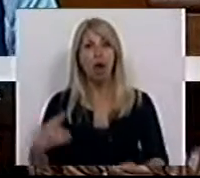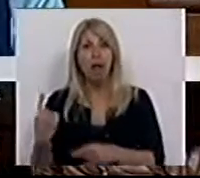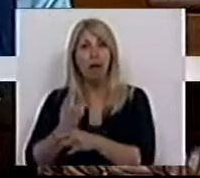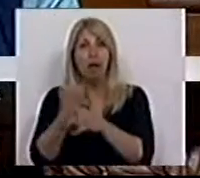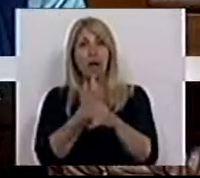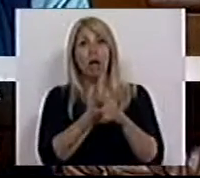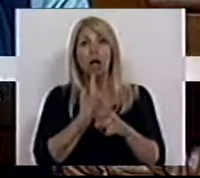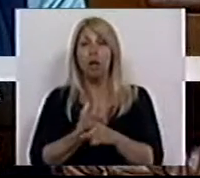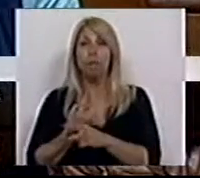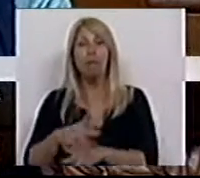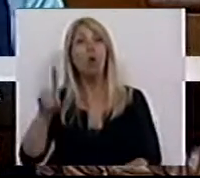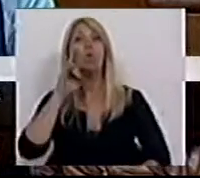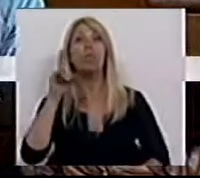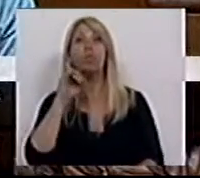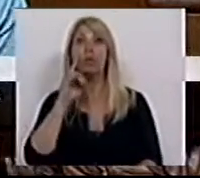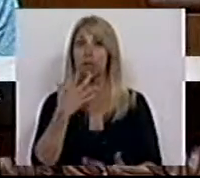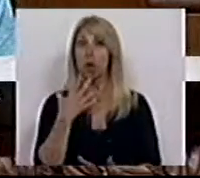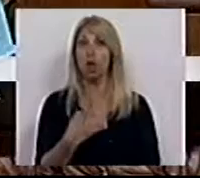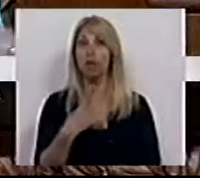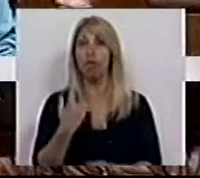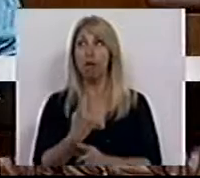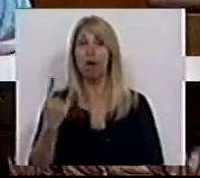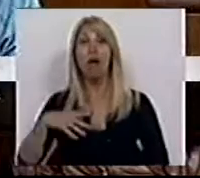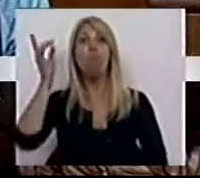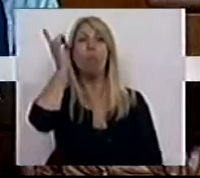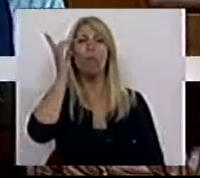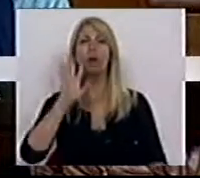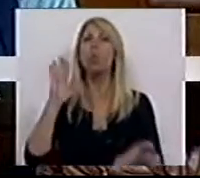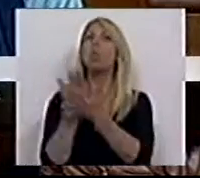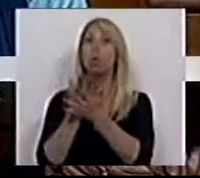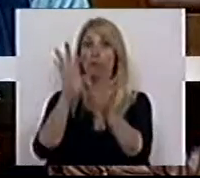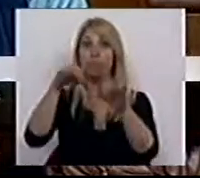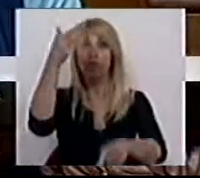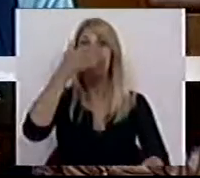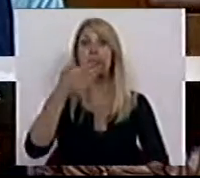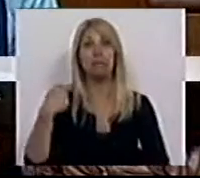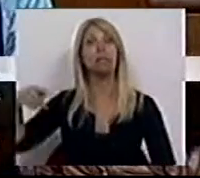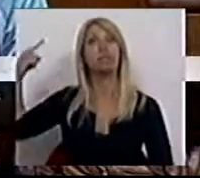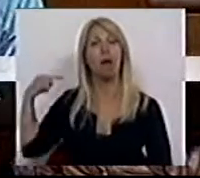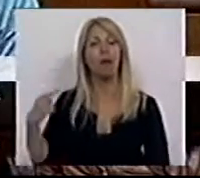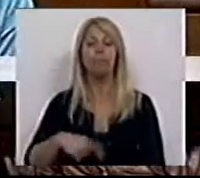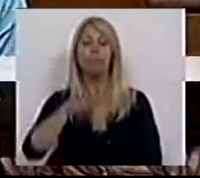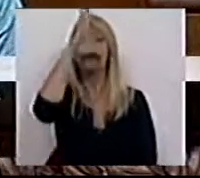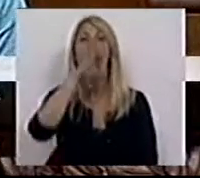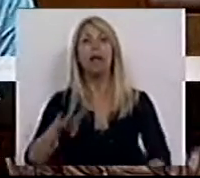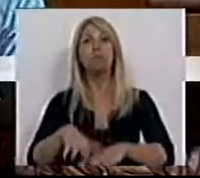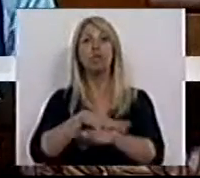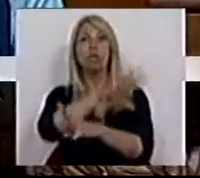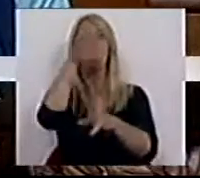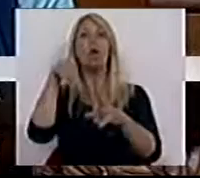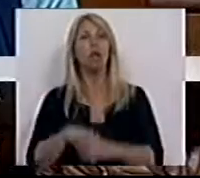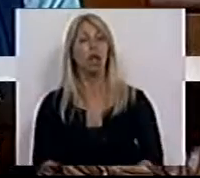proteção individual dos bombeiros. No último fim de semana, o Ministro da Administração Interna